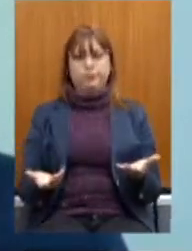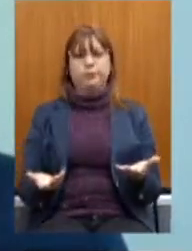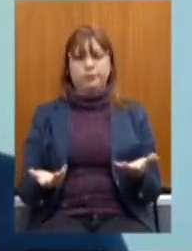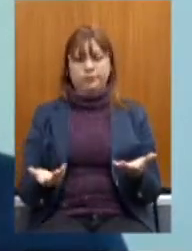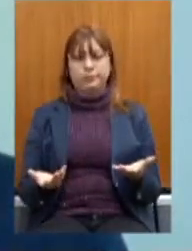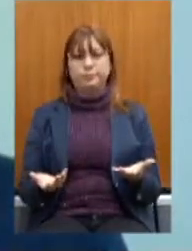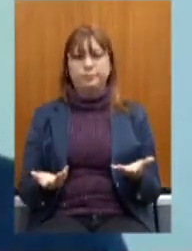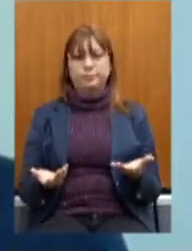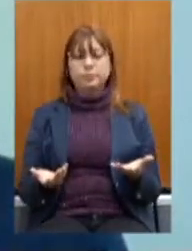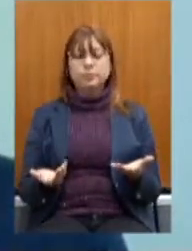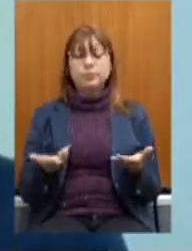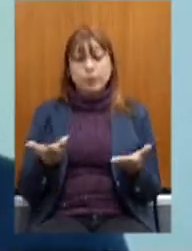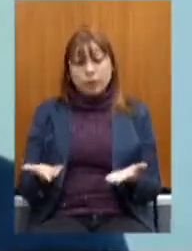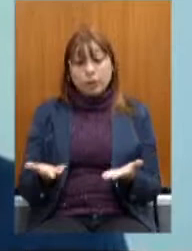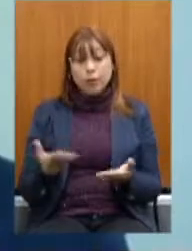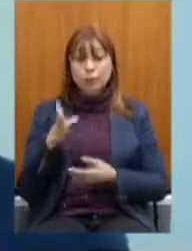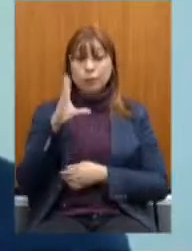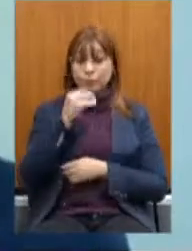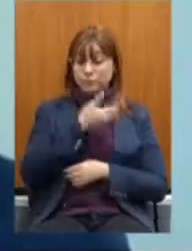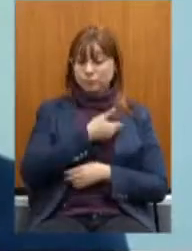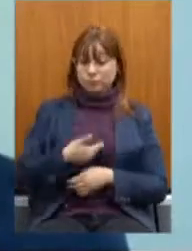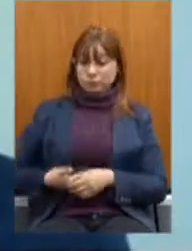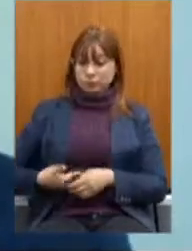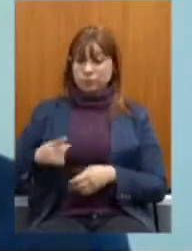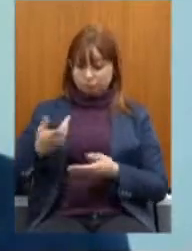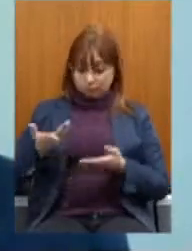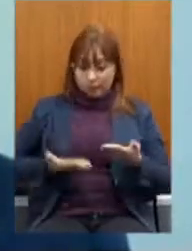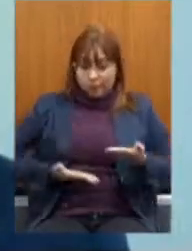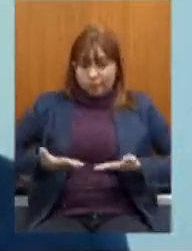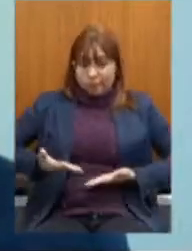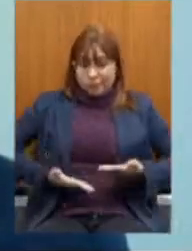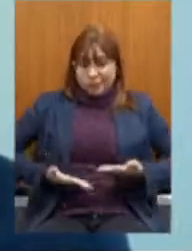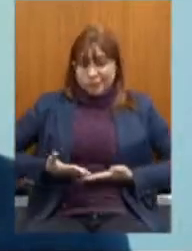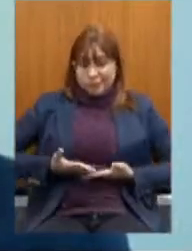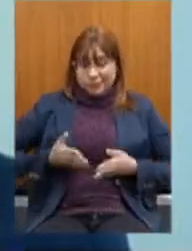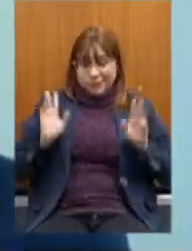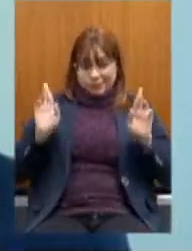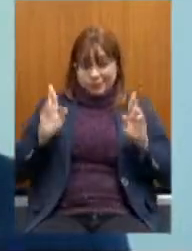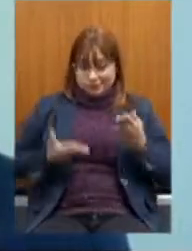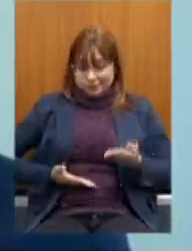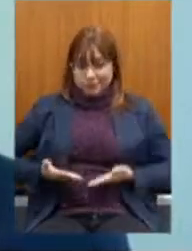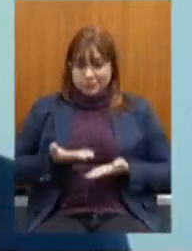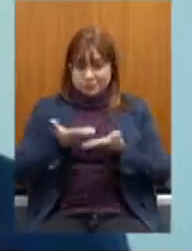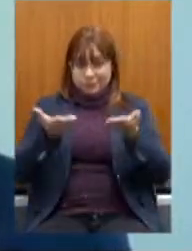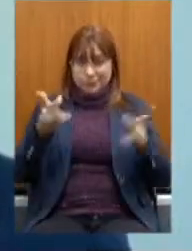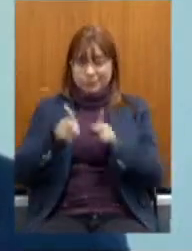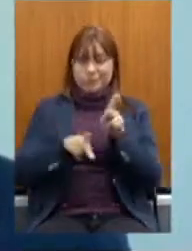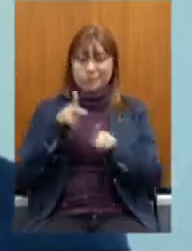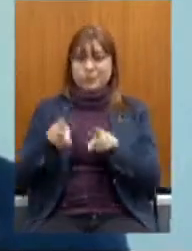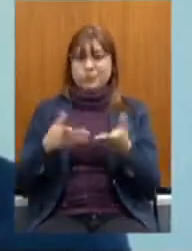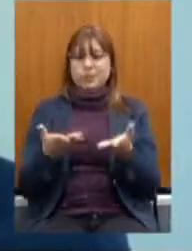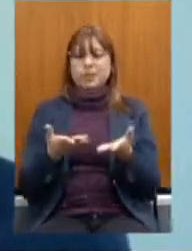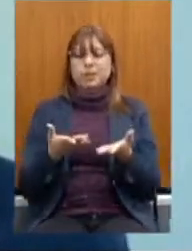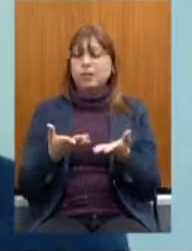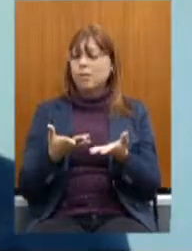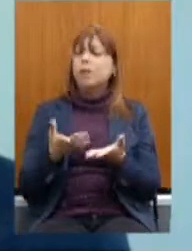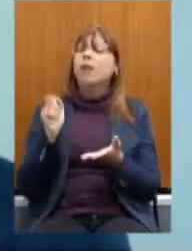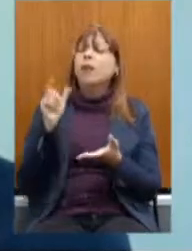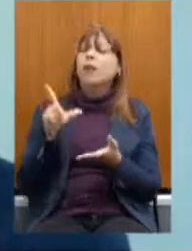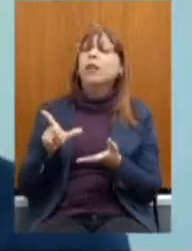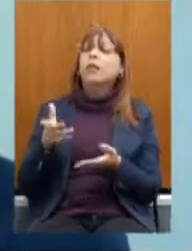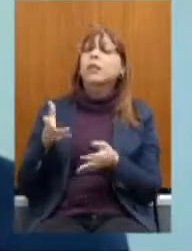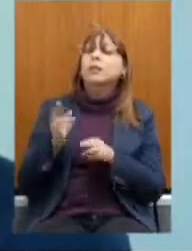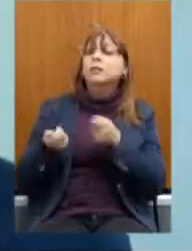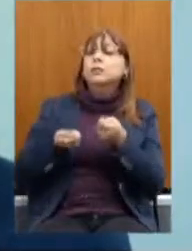O servidor Ele está Para servir A função dele É servir ao público Quem administra E quem